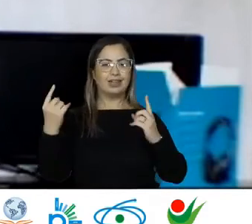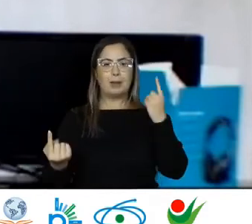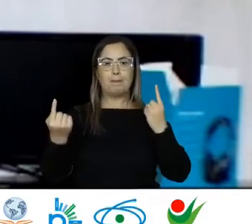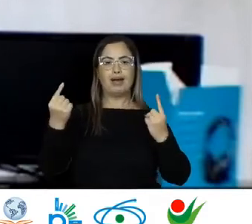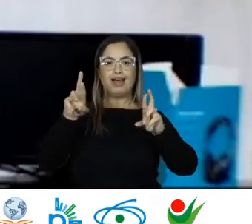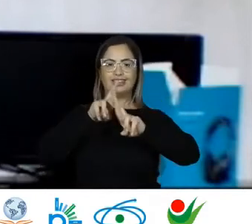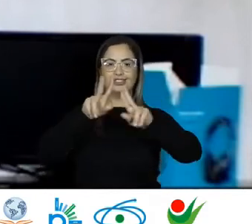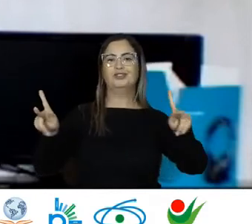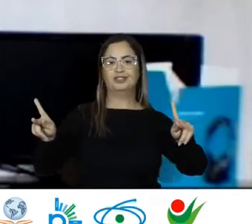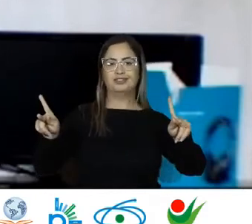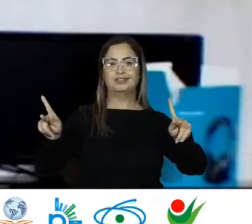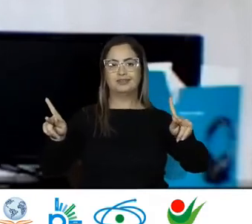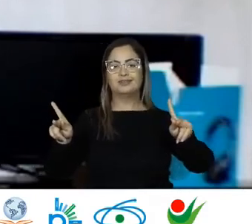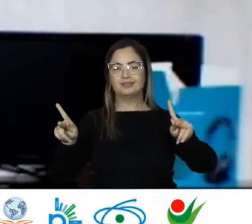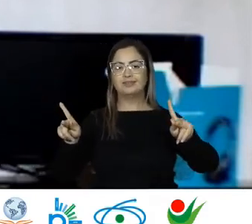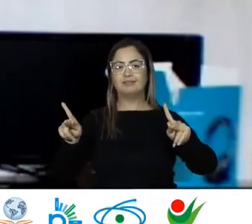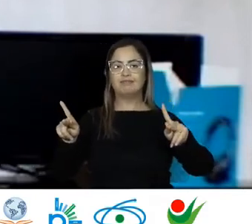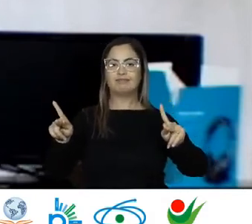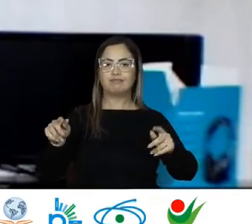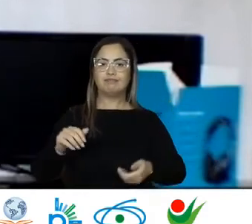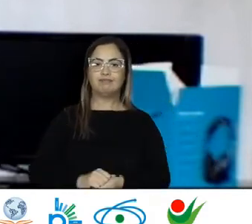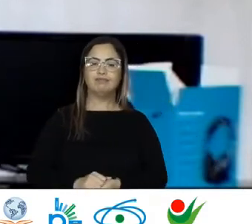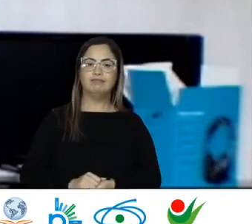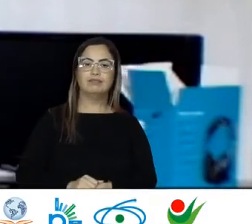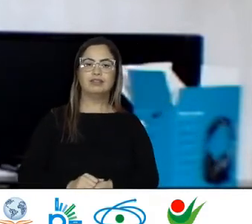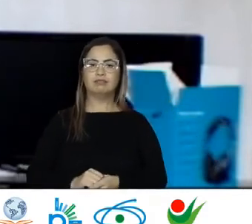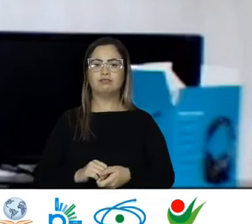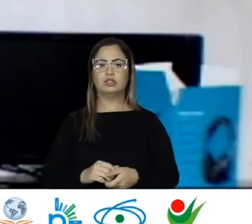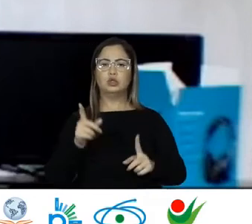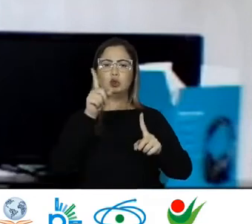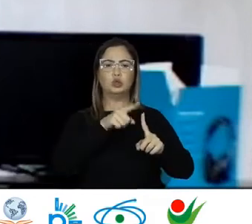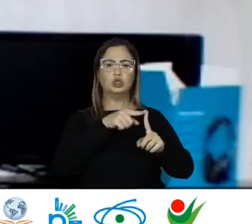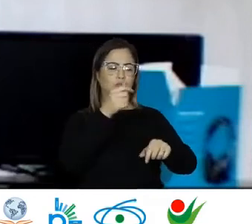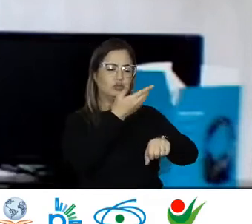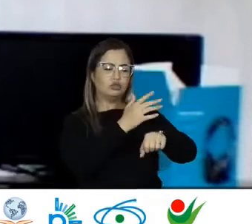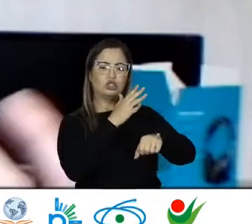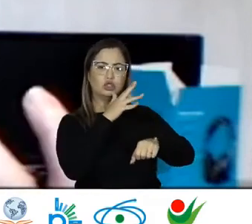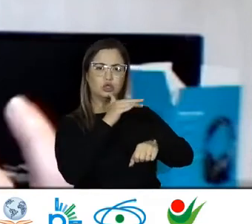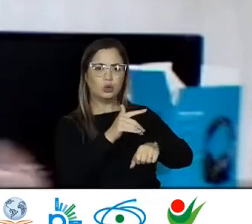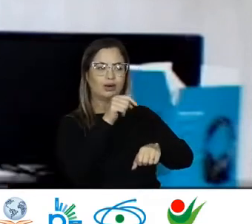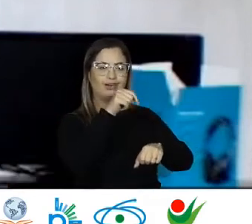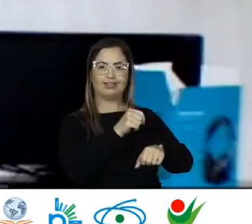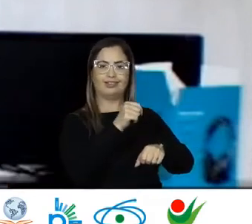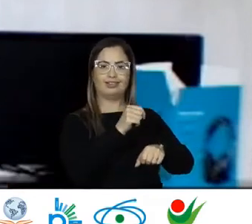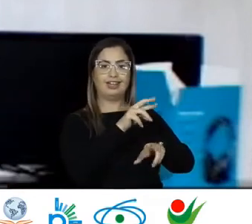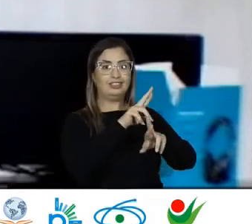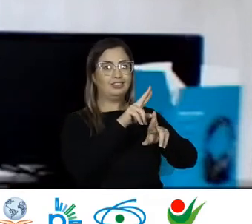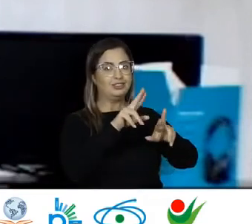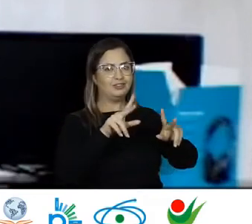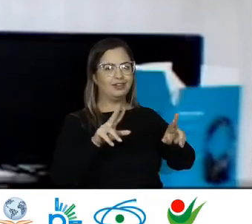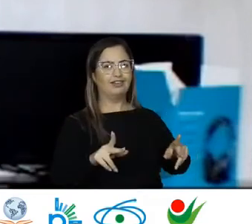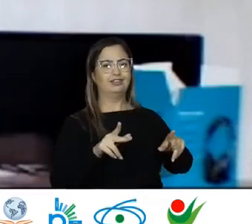são descendentes E brasileiras É outra Não é uma branquitude Fenotípica É uma branquitude Simbólica De